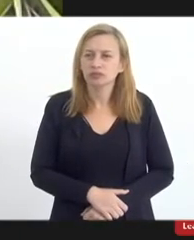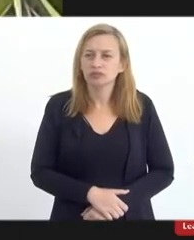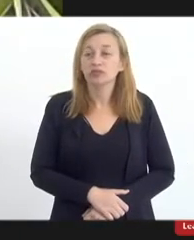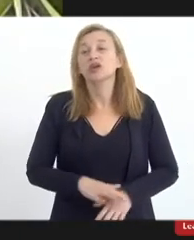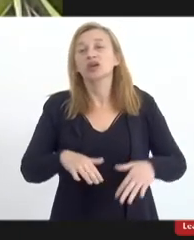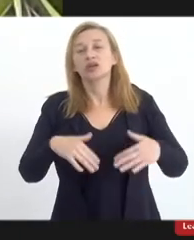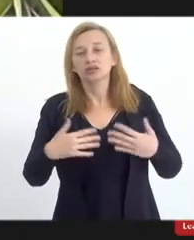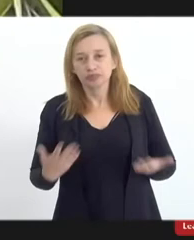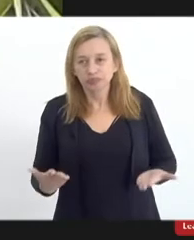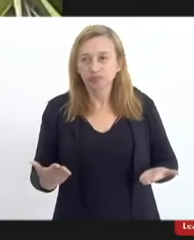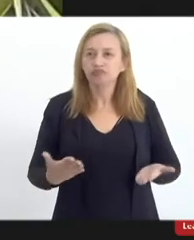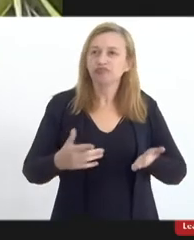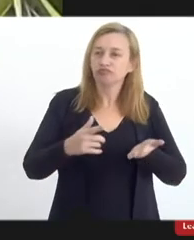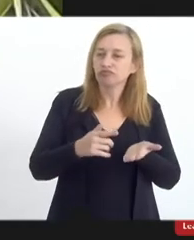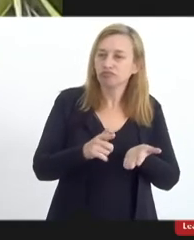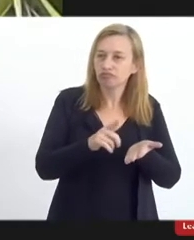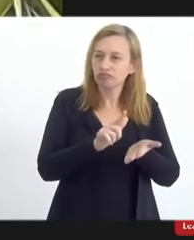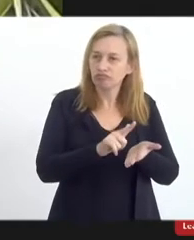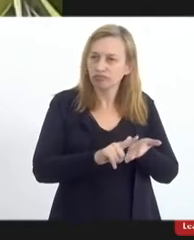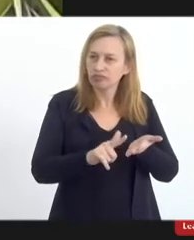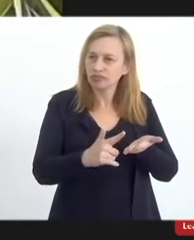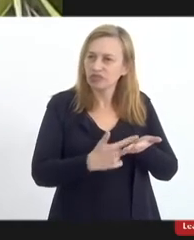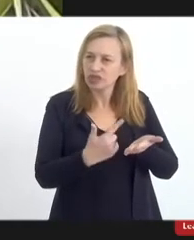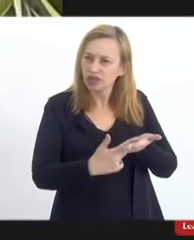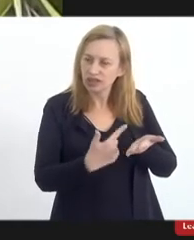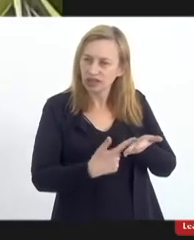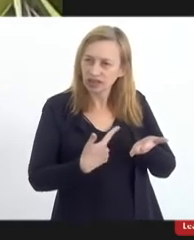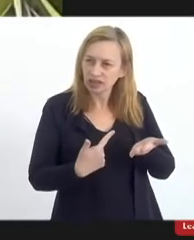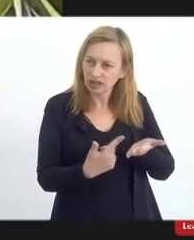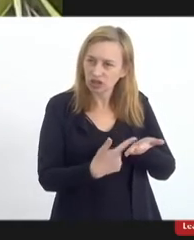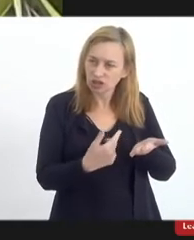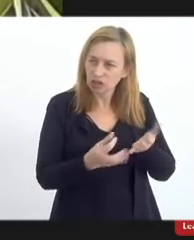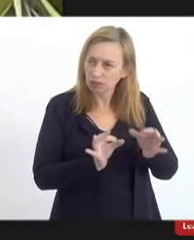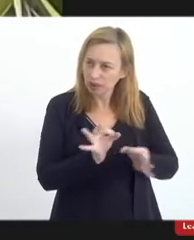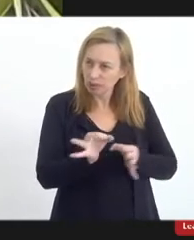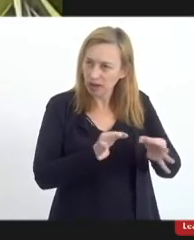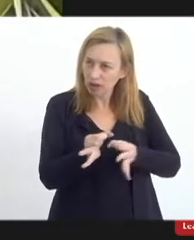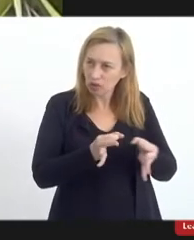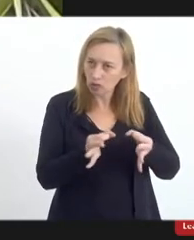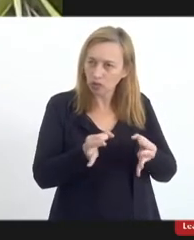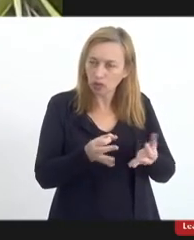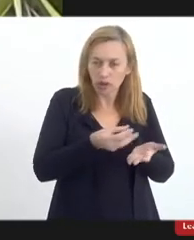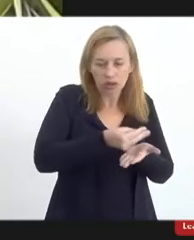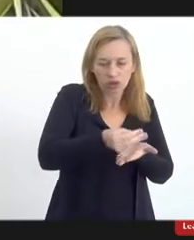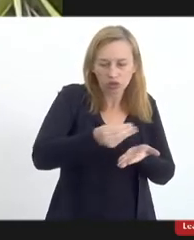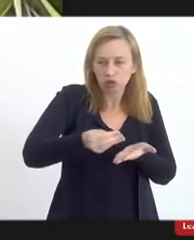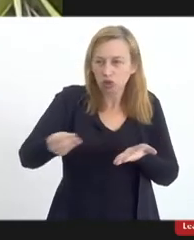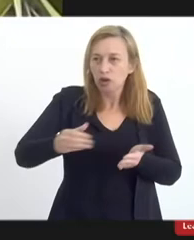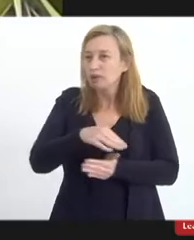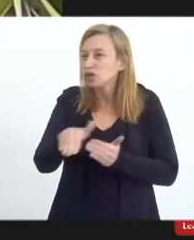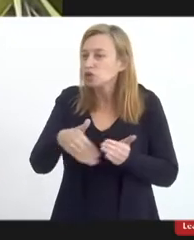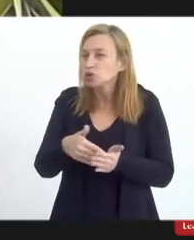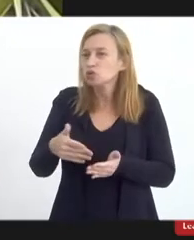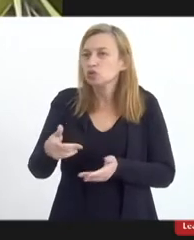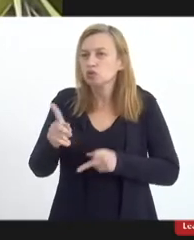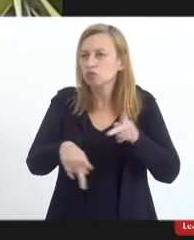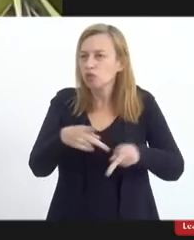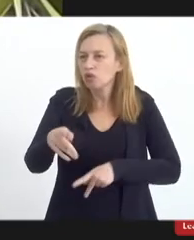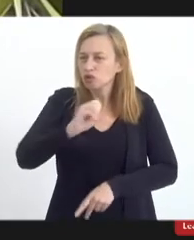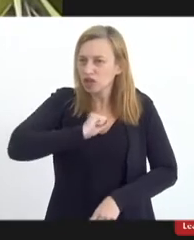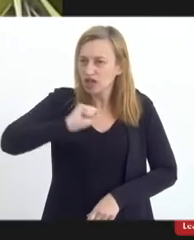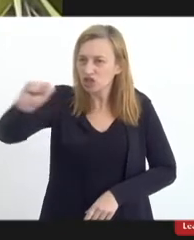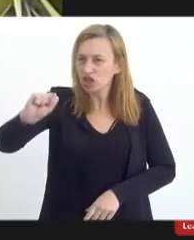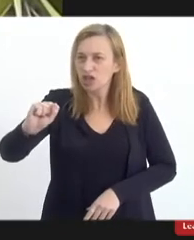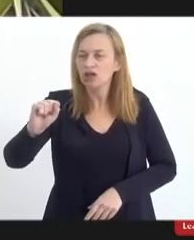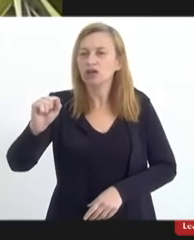Então, essa cartilha a gente vai distribuir, junto na associação, para todo o povo de Axé, para que